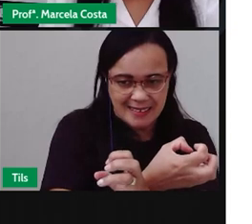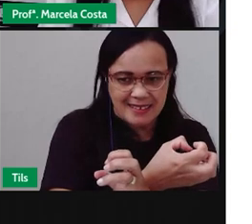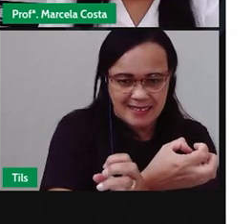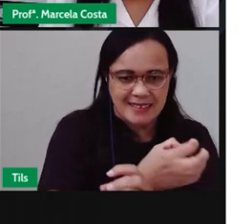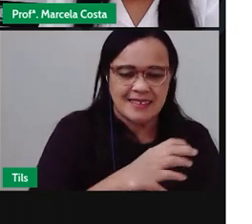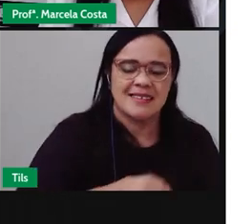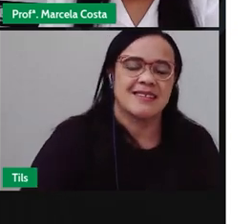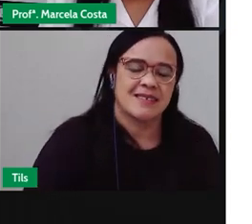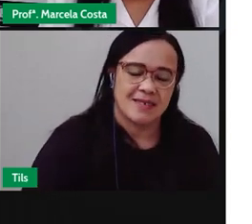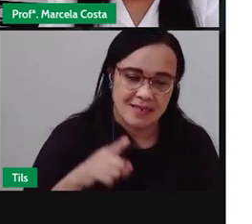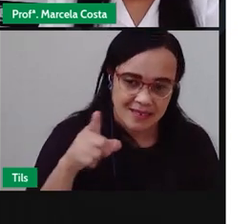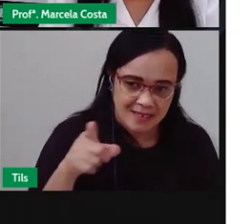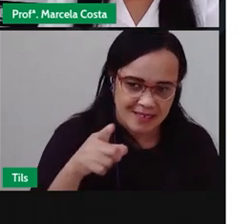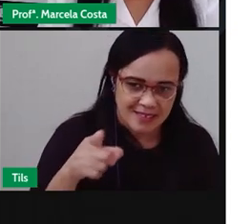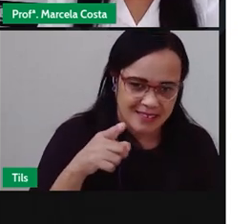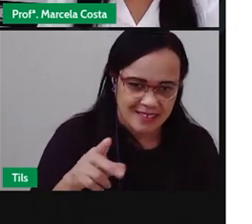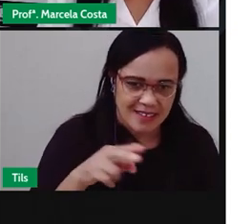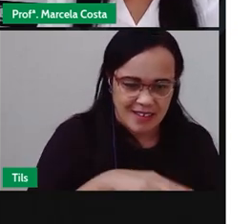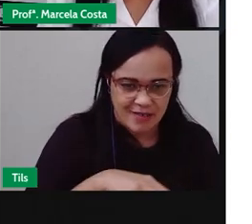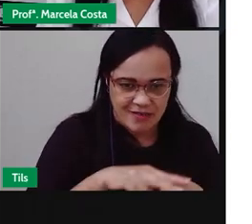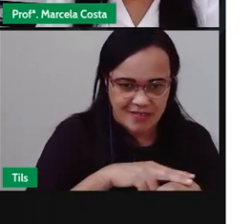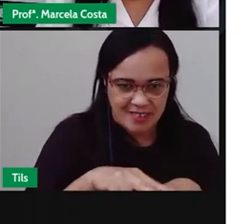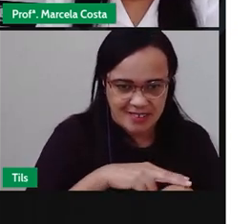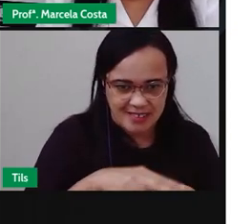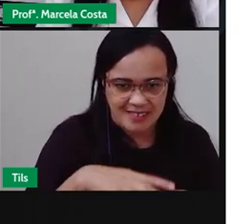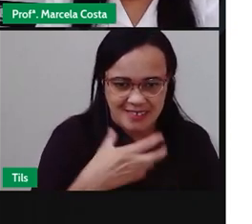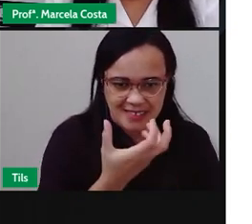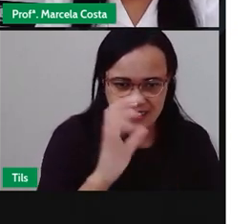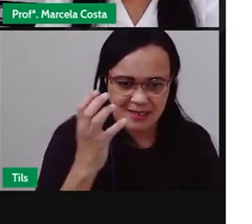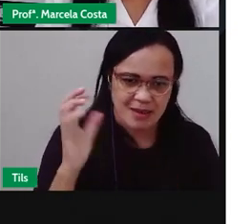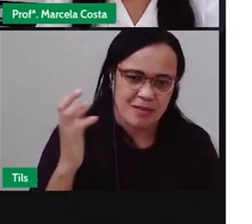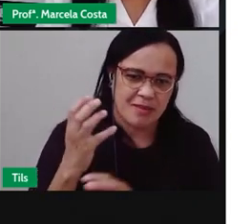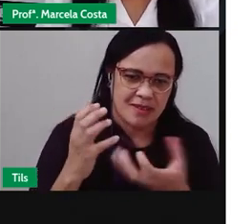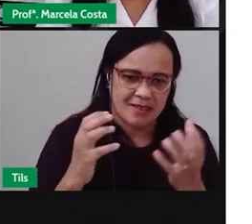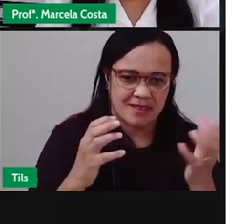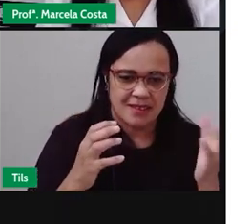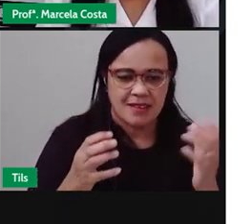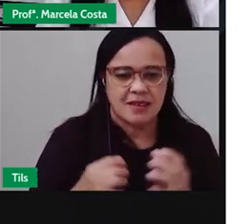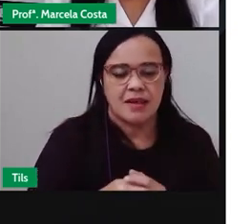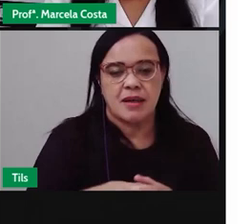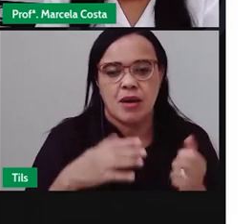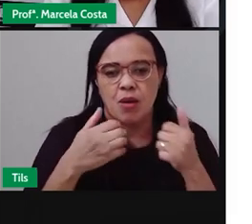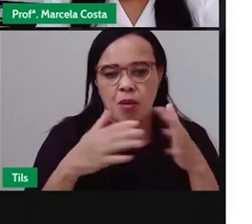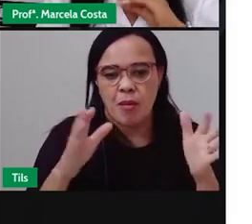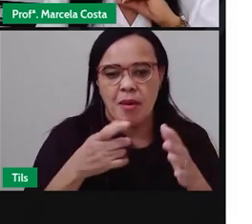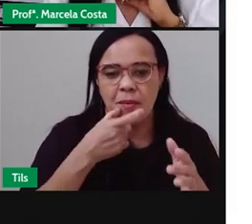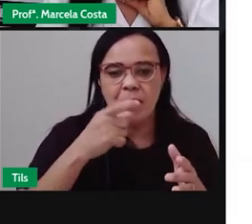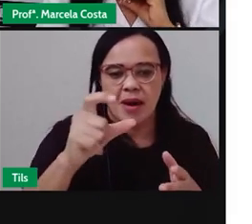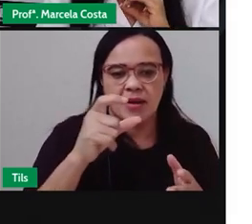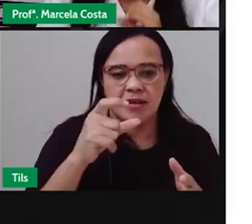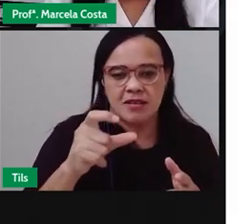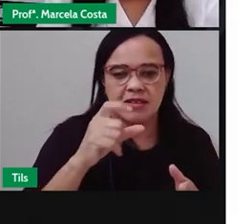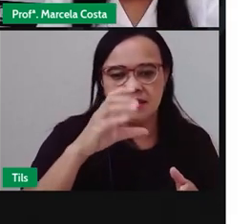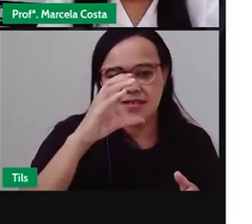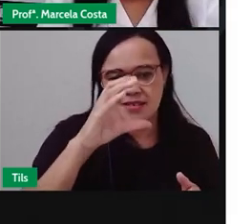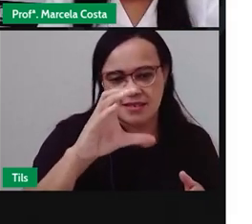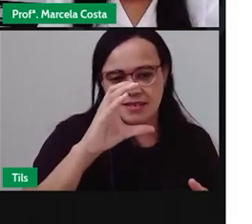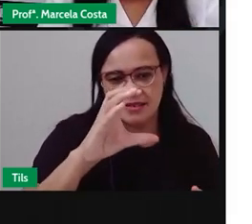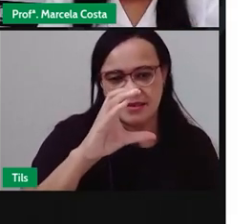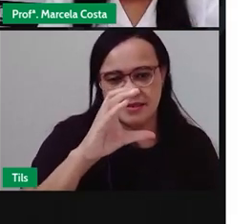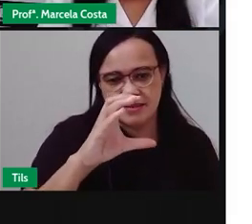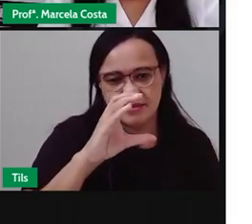Cacto Cacto Começa Com a letra C